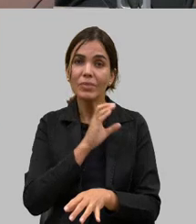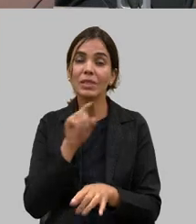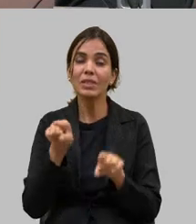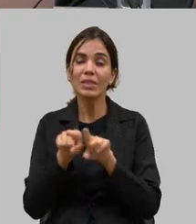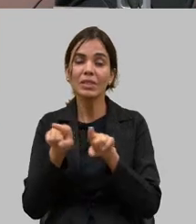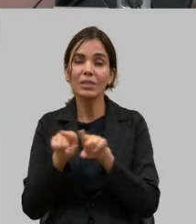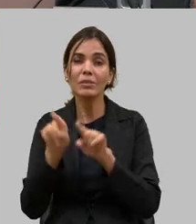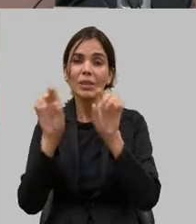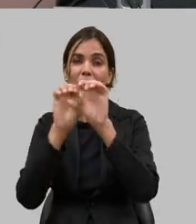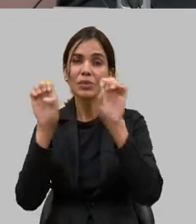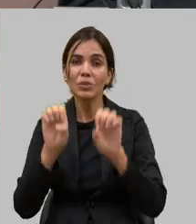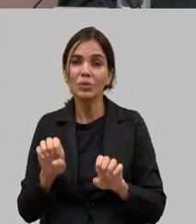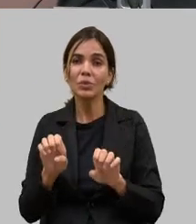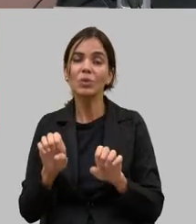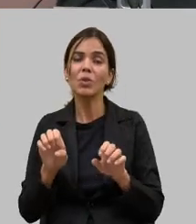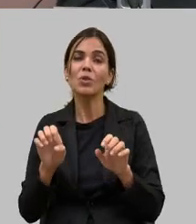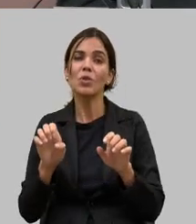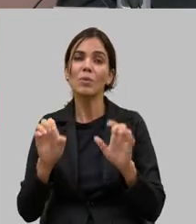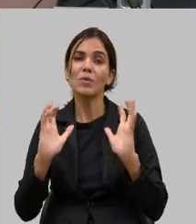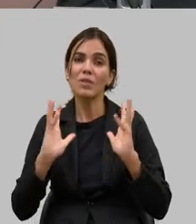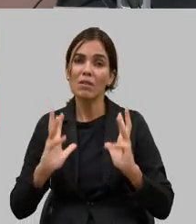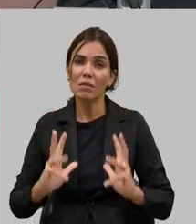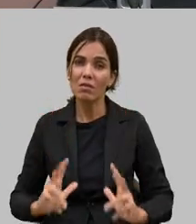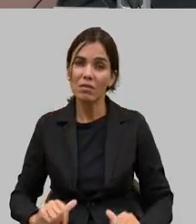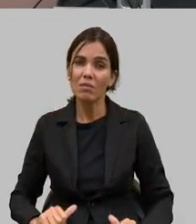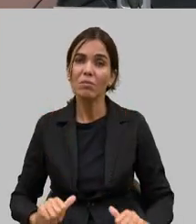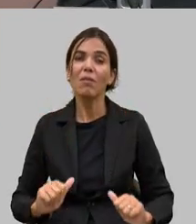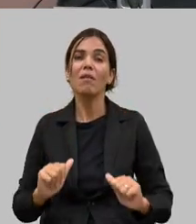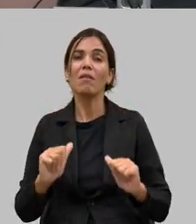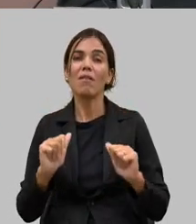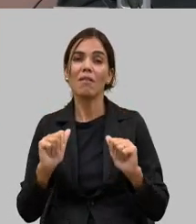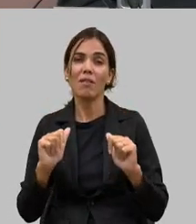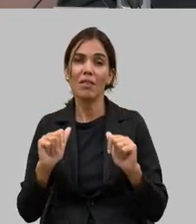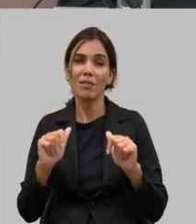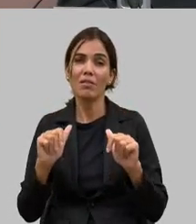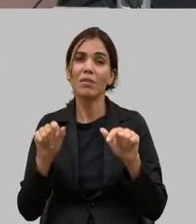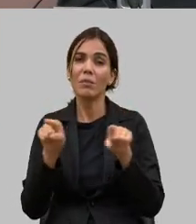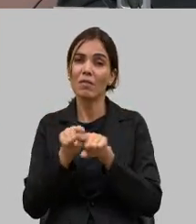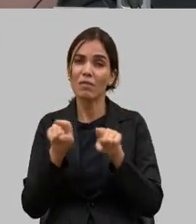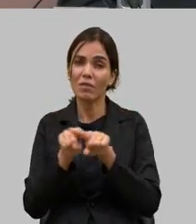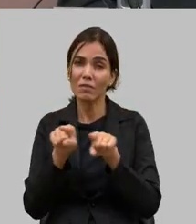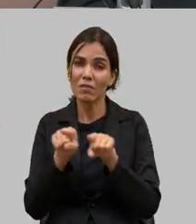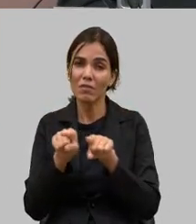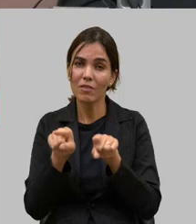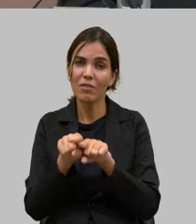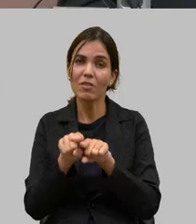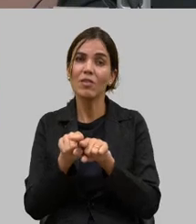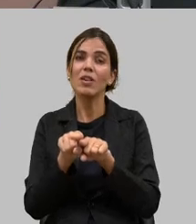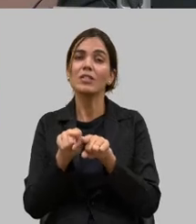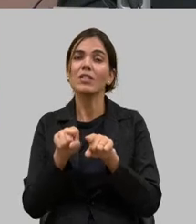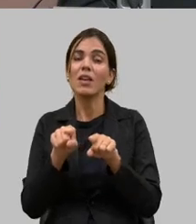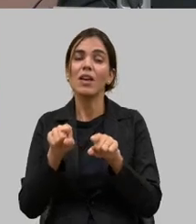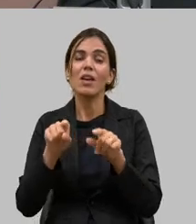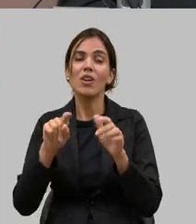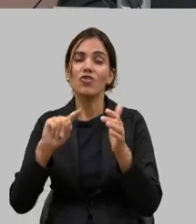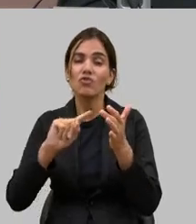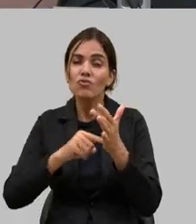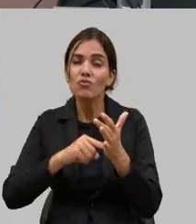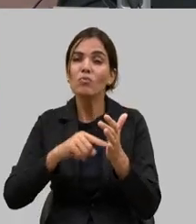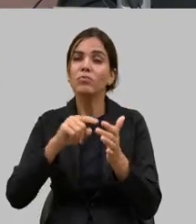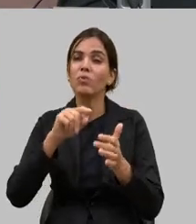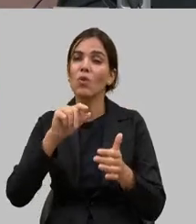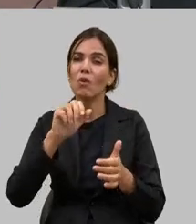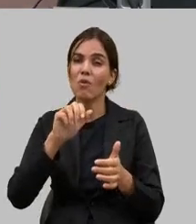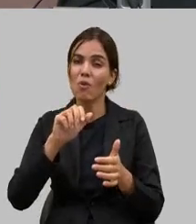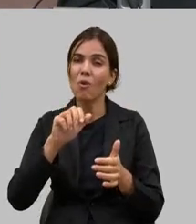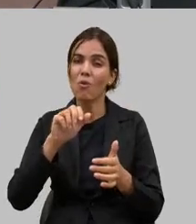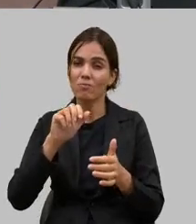para fazer limpezas de faixas ela se estruturou para poder fazer disjuntores automáticos que caem, religam e voltam então assim o problema foi o